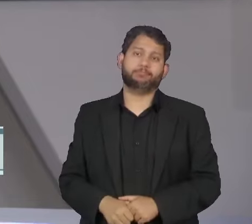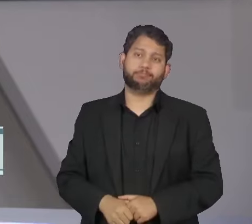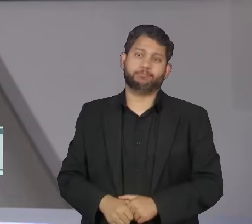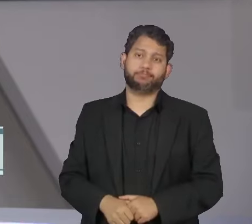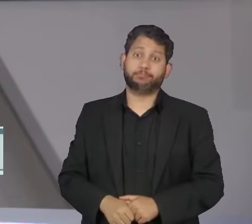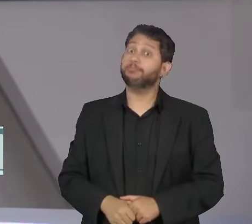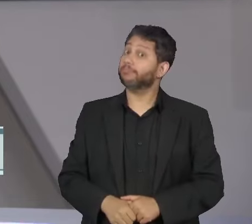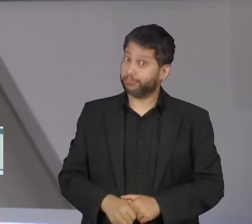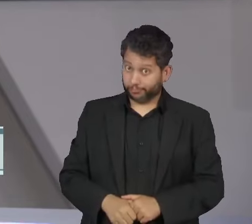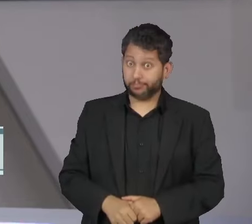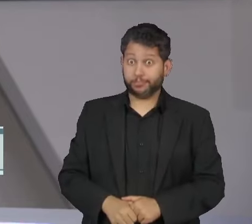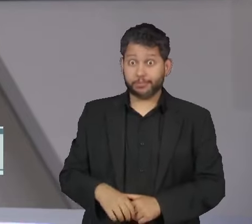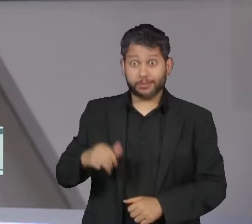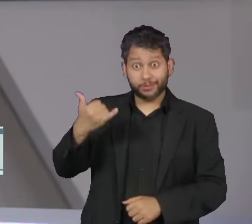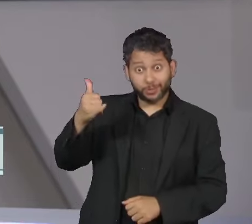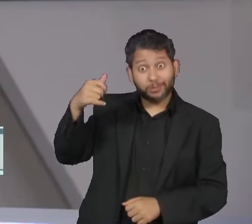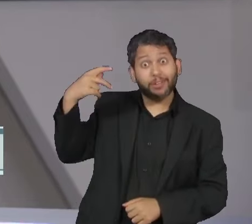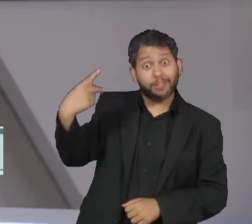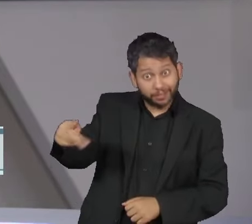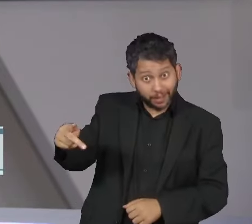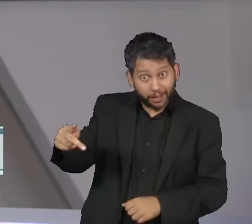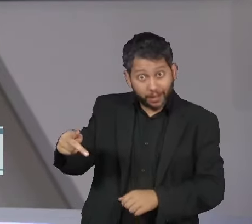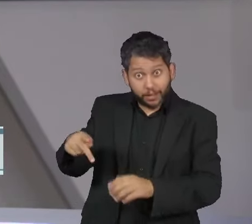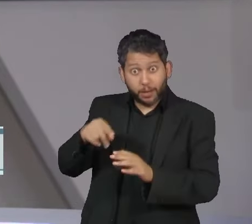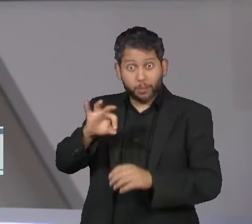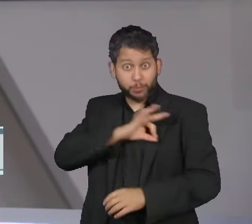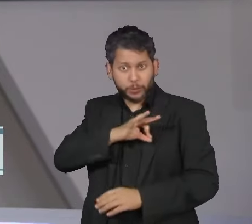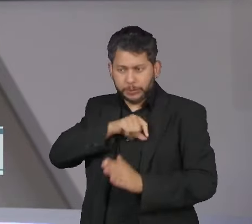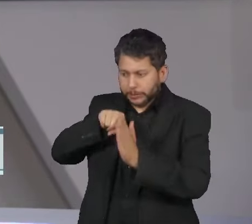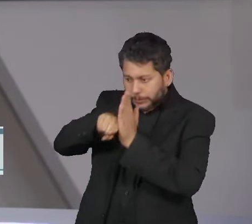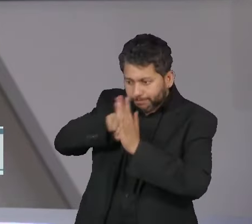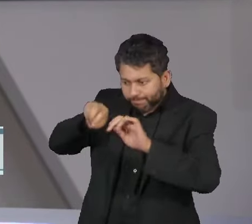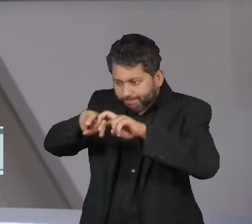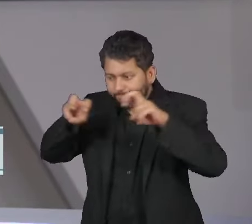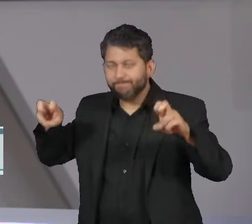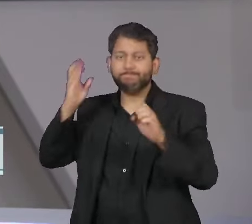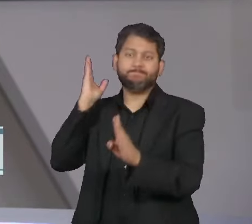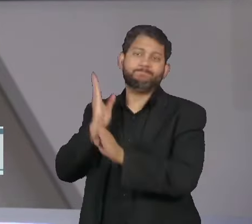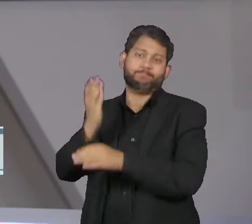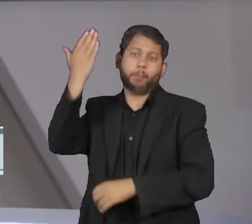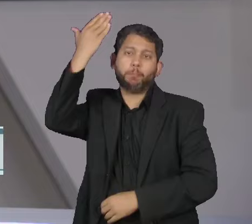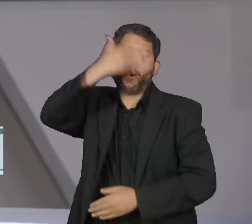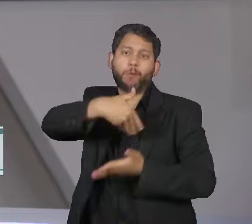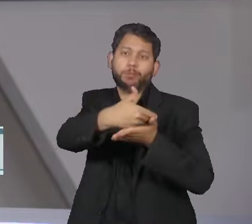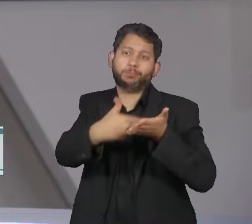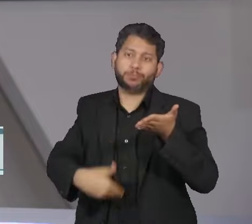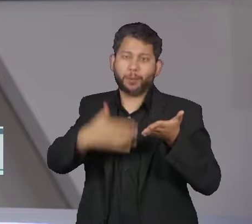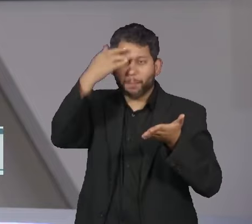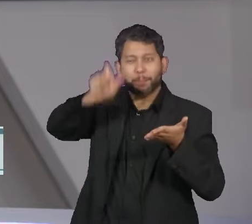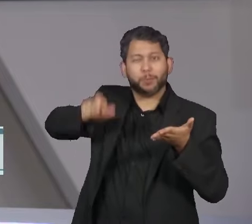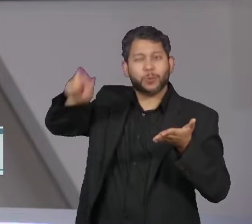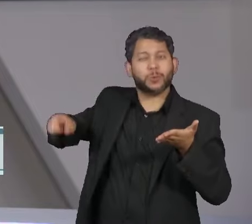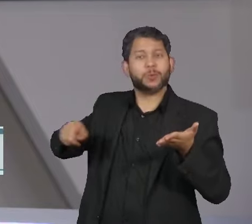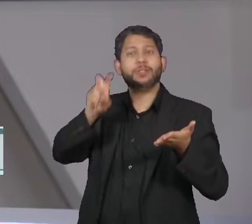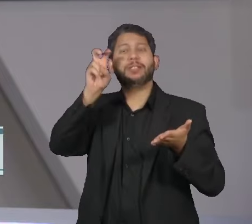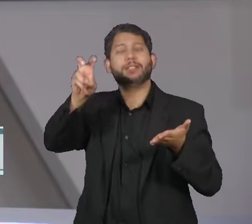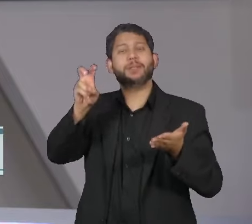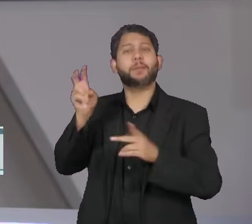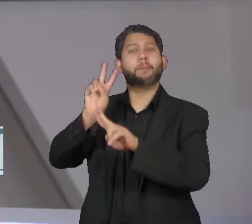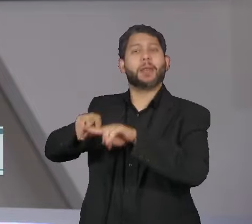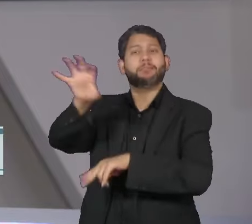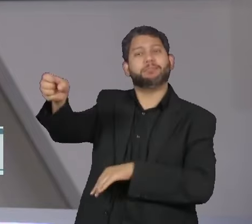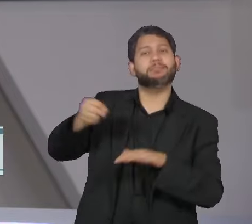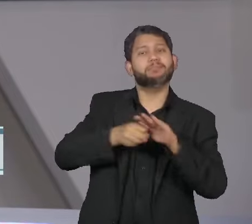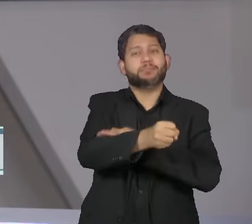E foi do celular de Mauro Cid que a polícia recolheu boa parte das provas contra os cinco presos suspeitos de orquestrar